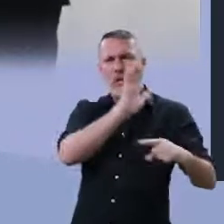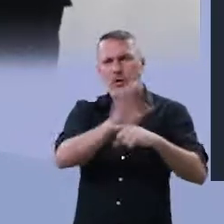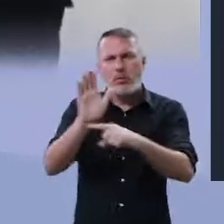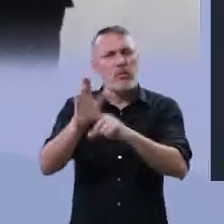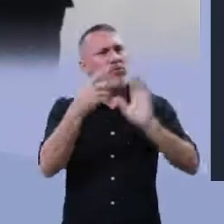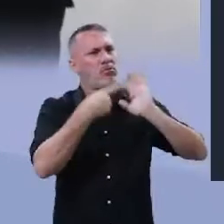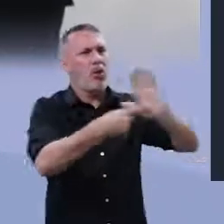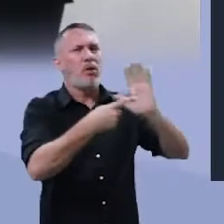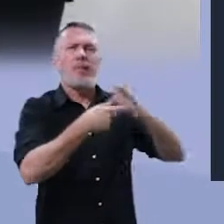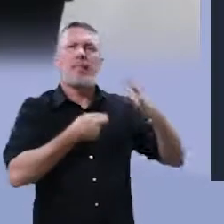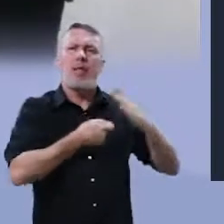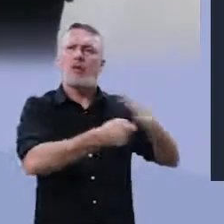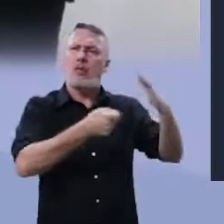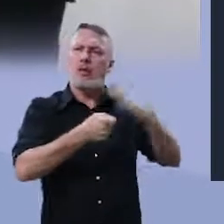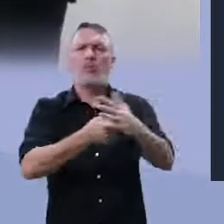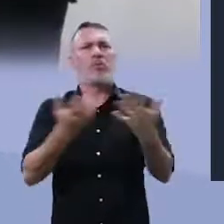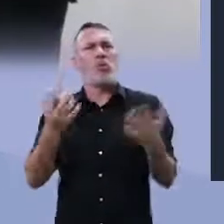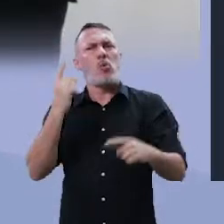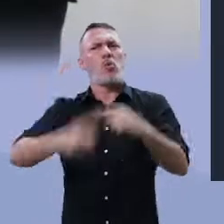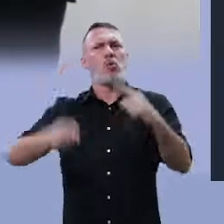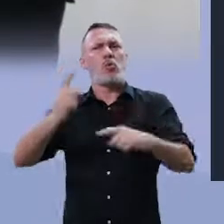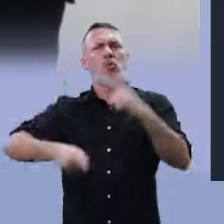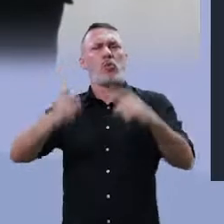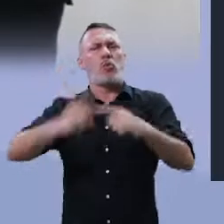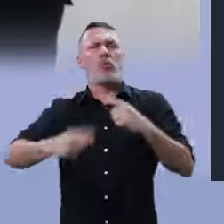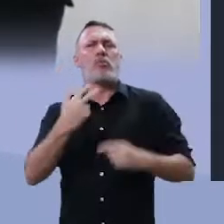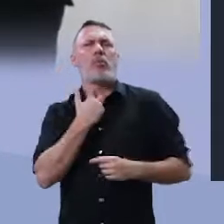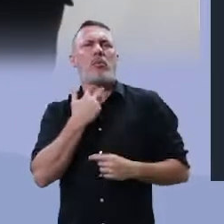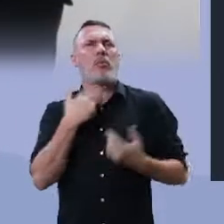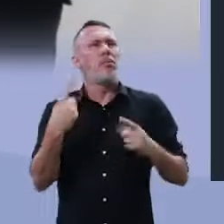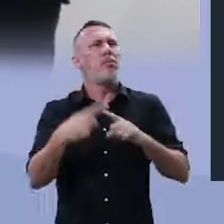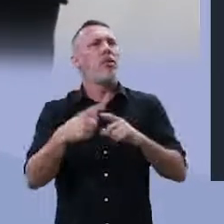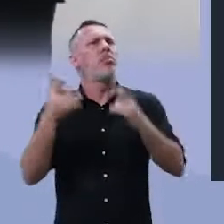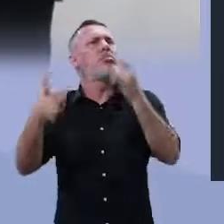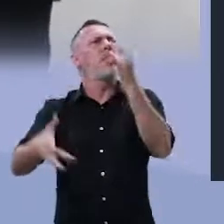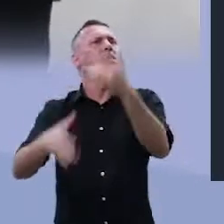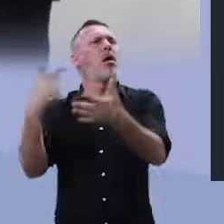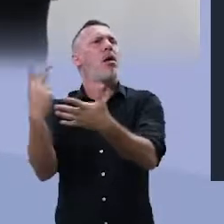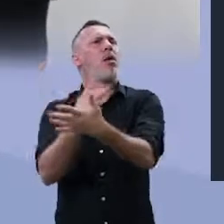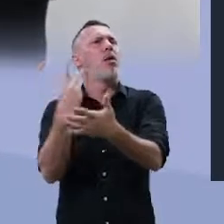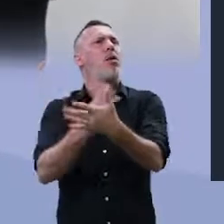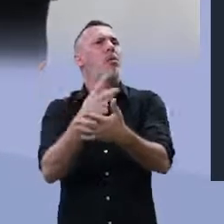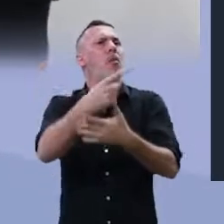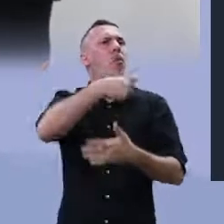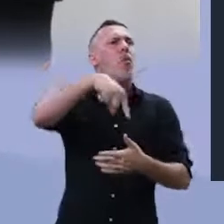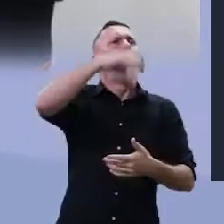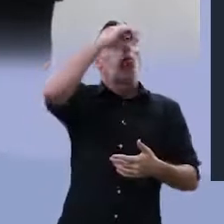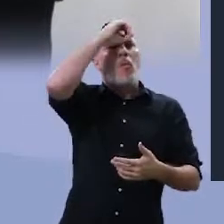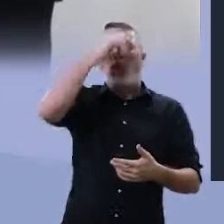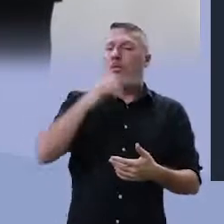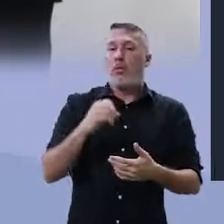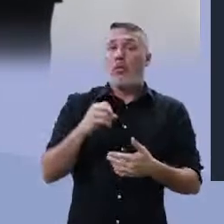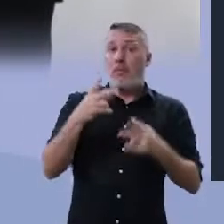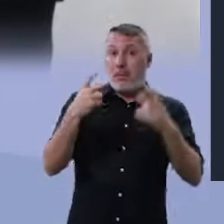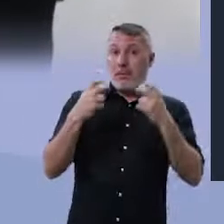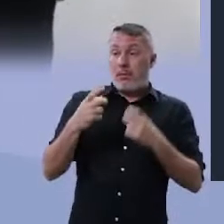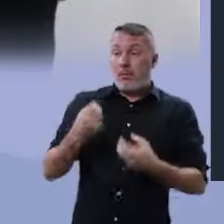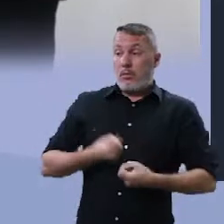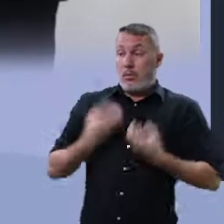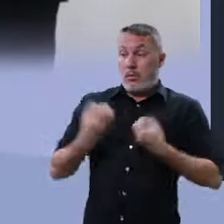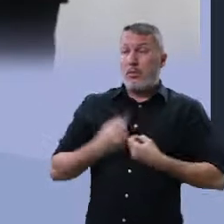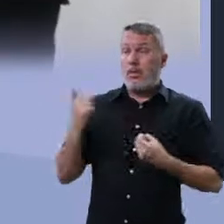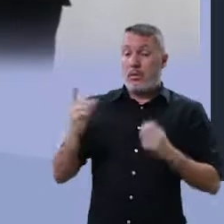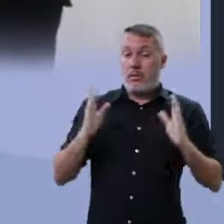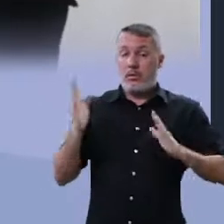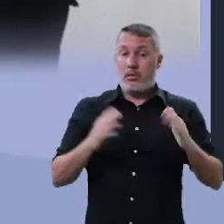fazer a denúncia, dizer o que está acontecendo. Observe que isso foi na década de